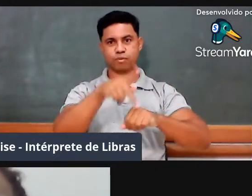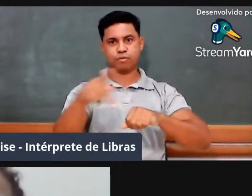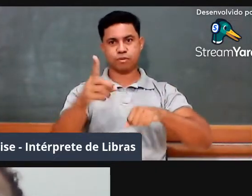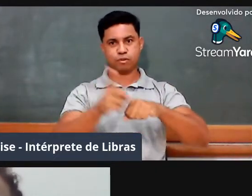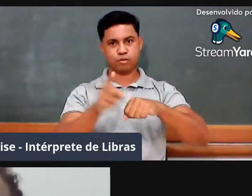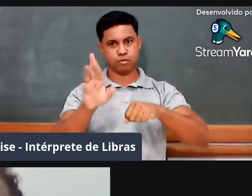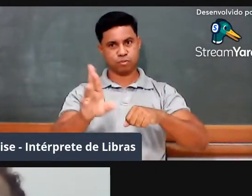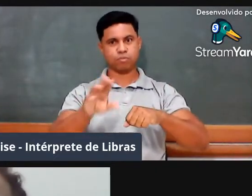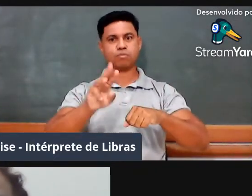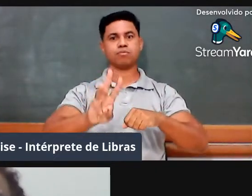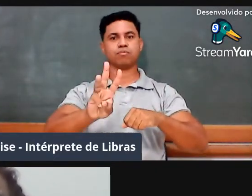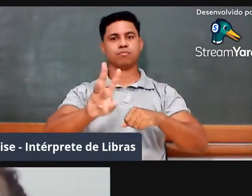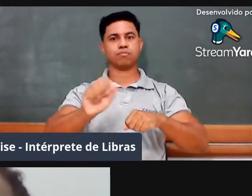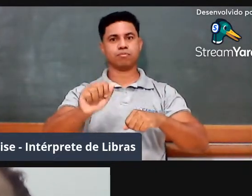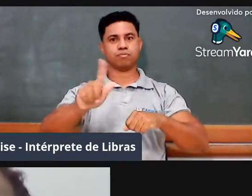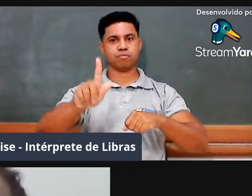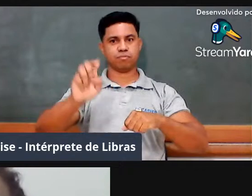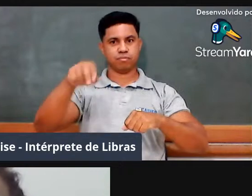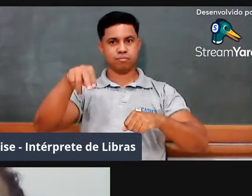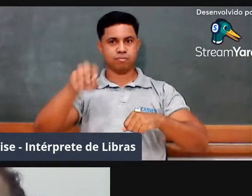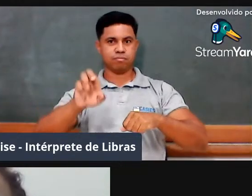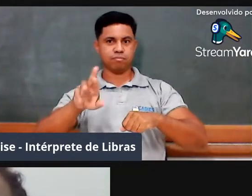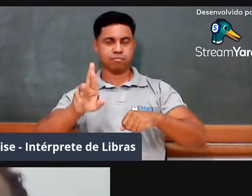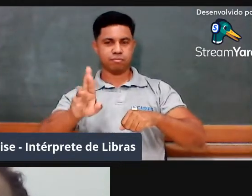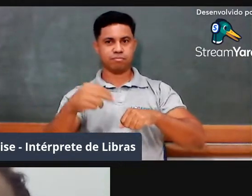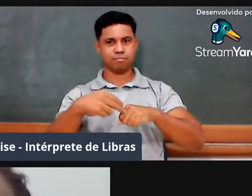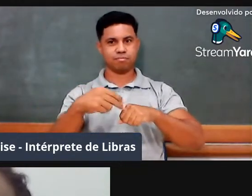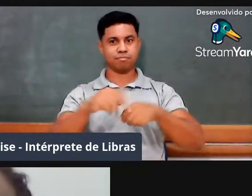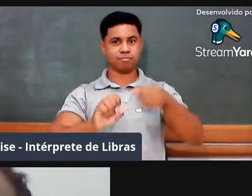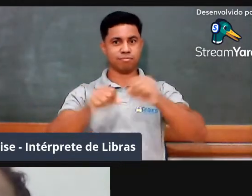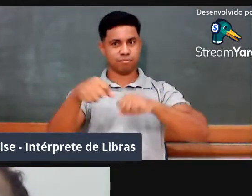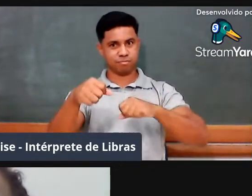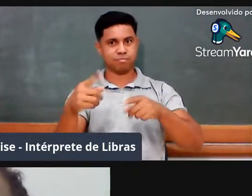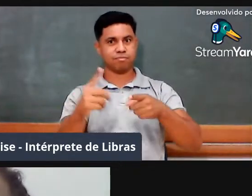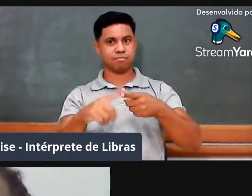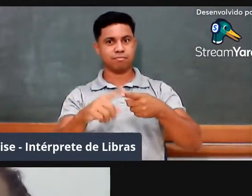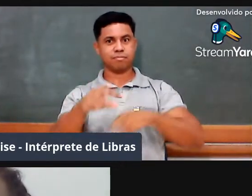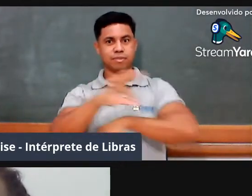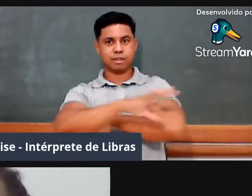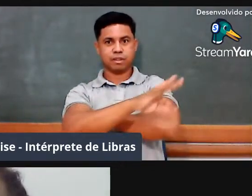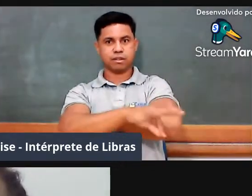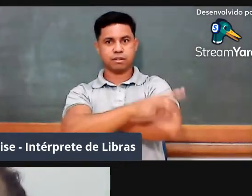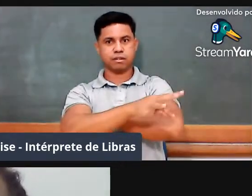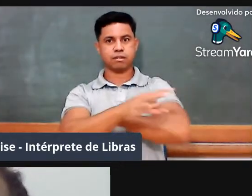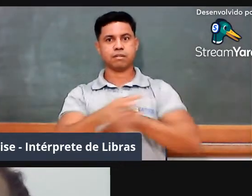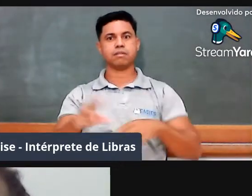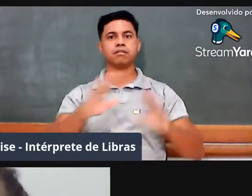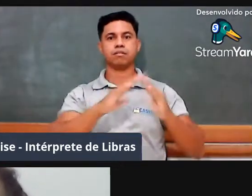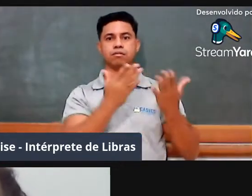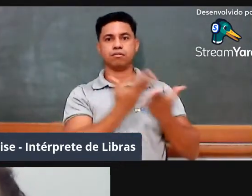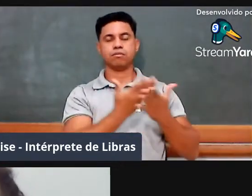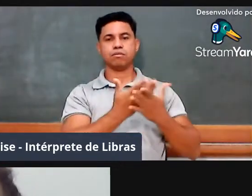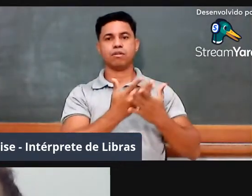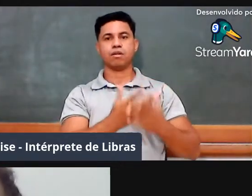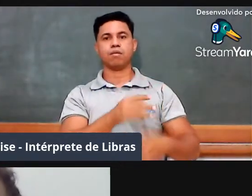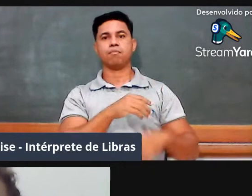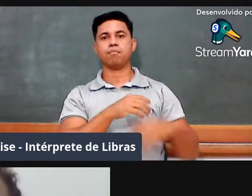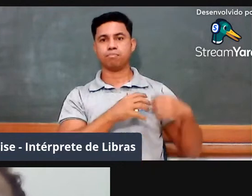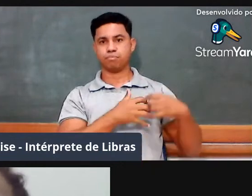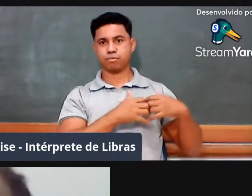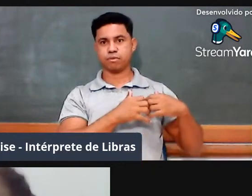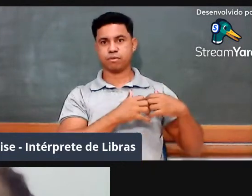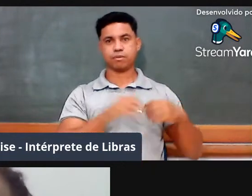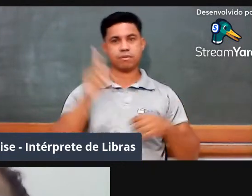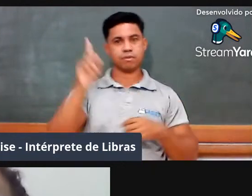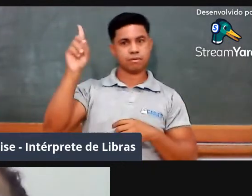Valente. Ele possui graduação em Engenharia pela Escola Politécnica da Universidade de São Paulo.